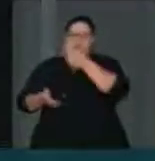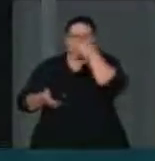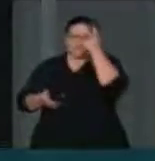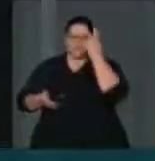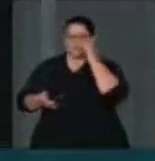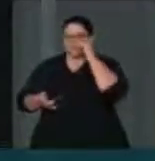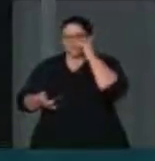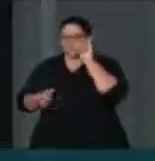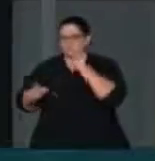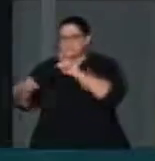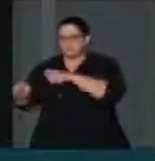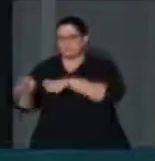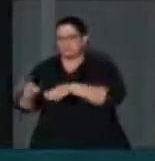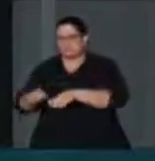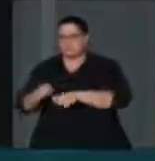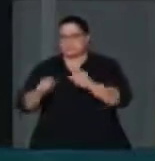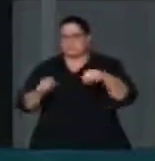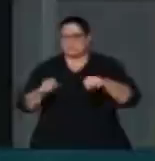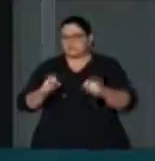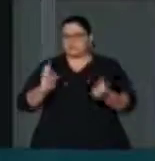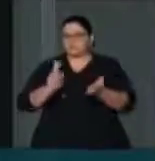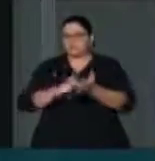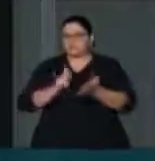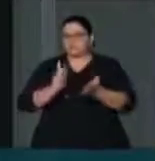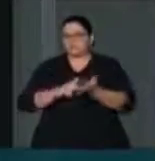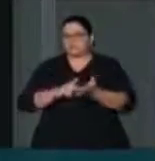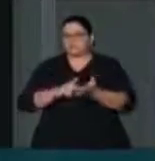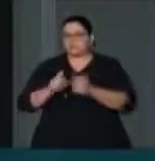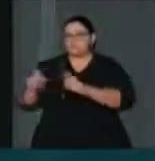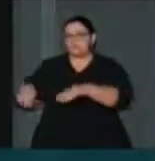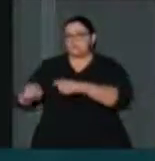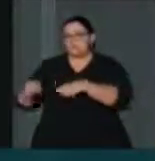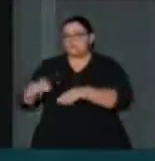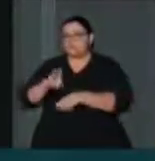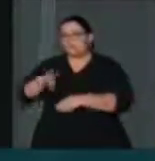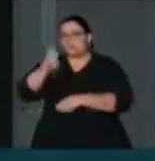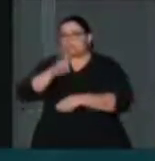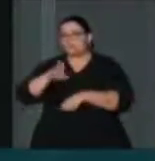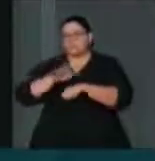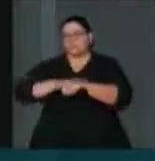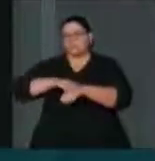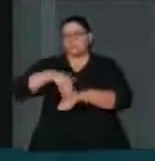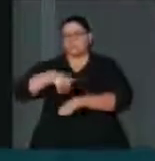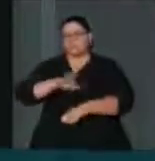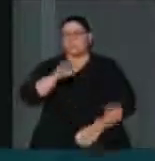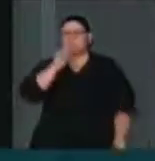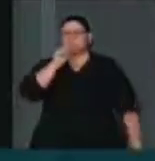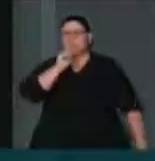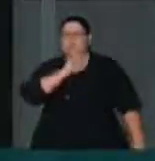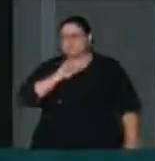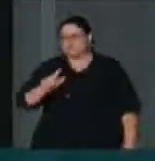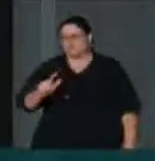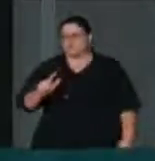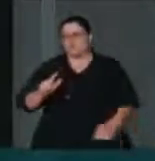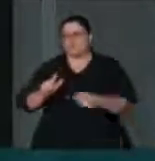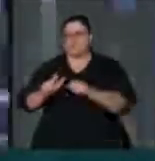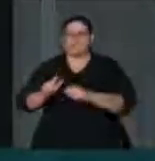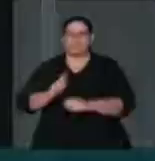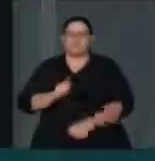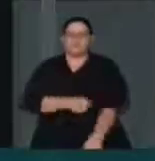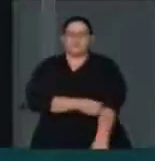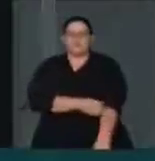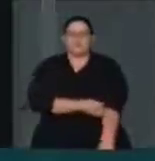utiliza uma quantidade maior de água. Segundo a própria Agência Nacional das Águas, o campo utiliza